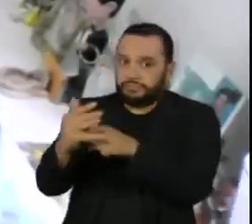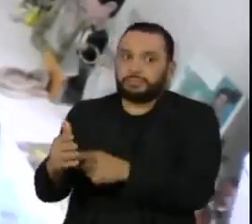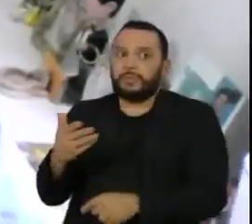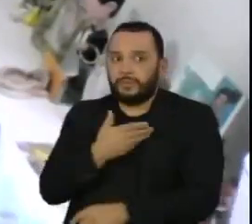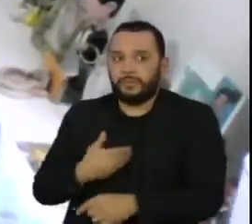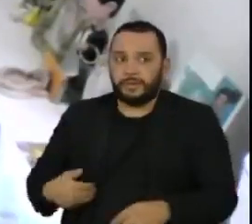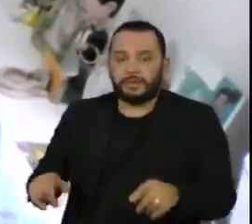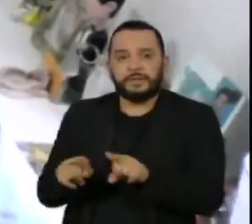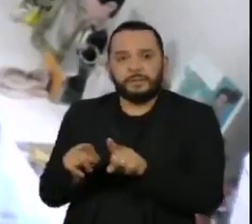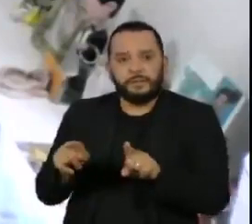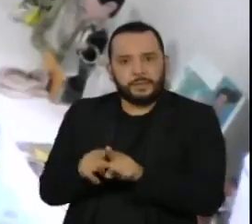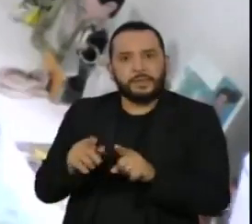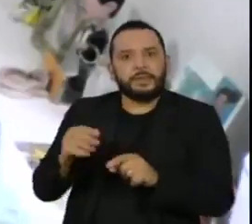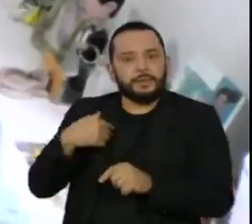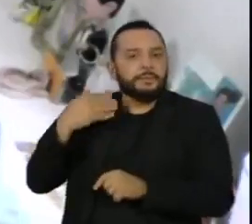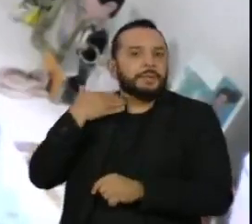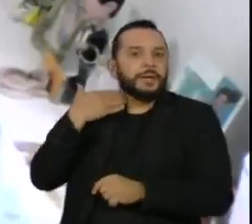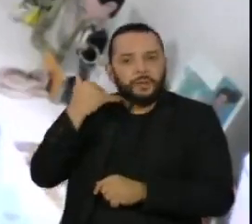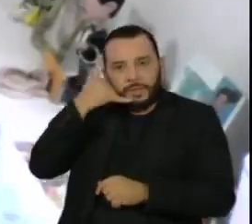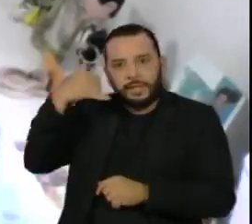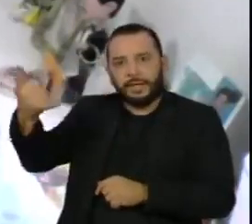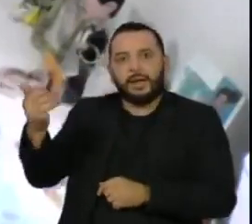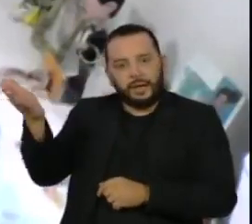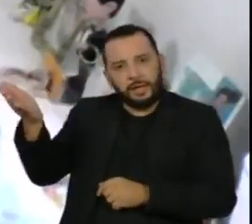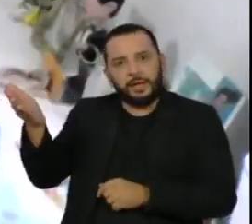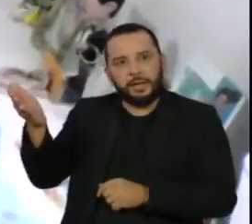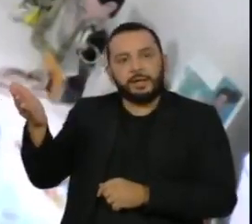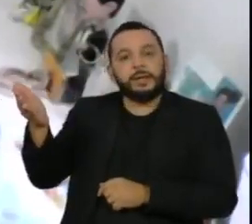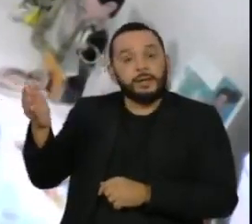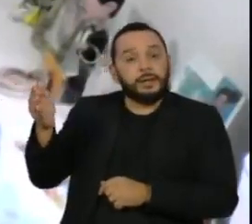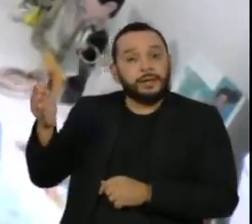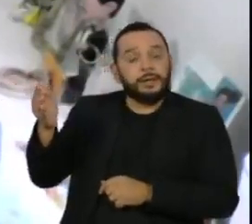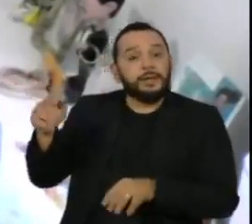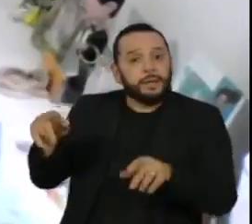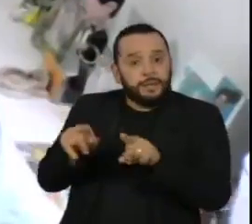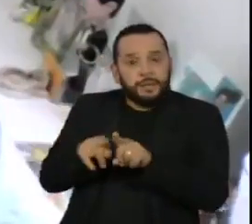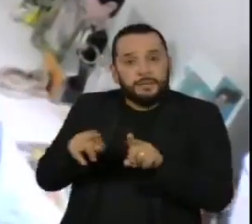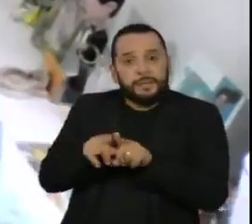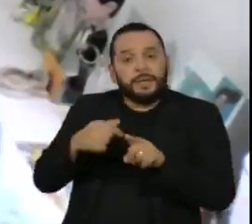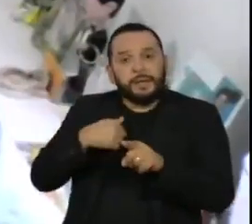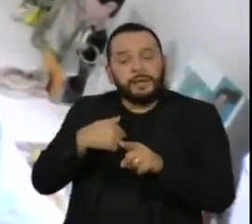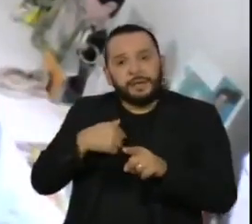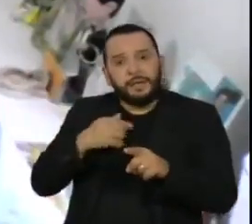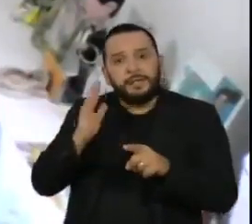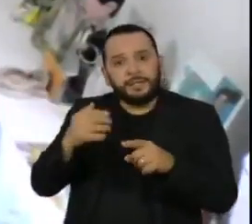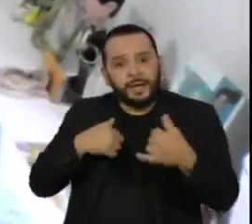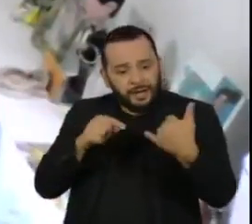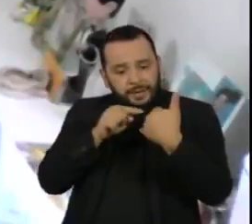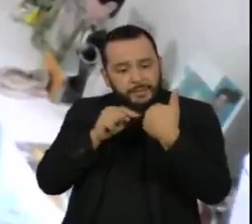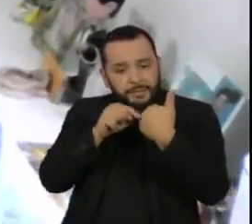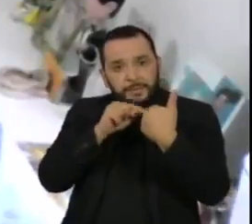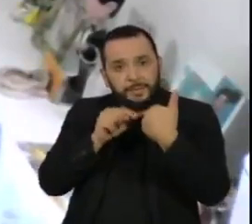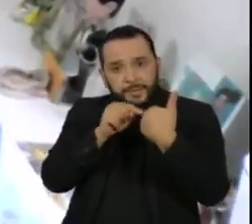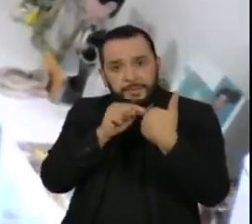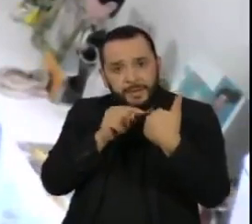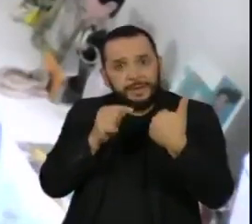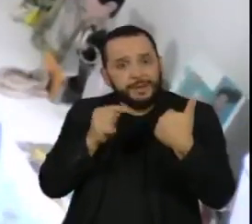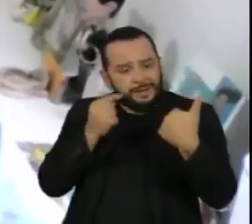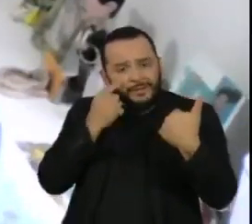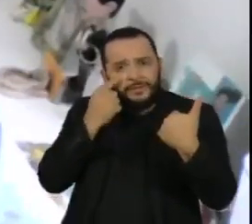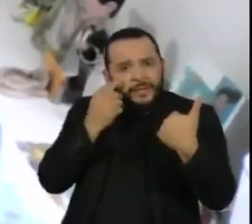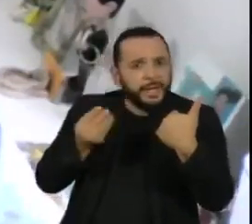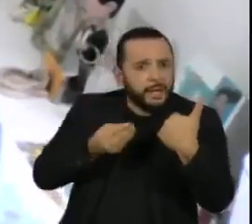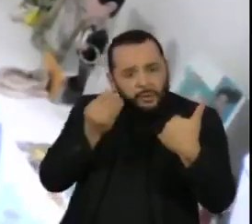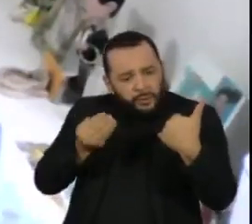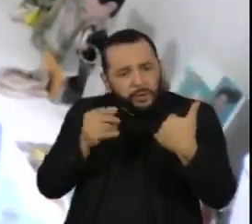acionar o canal de relacionamento do banco, eventualmente perqueria o seu provedor de aplicação que tenha ali algum acesso com a sua